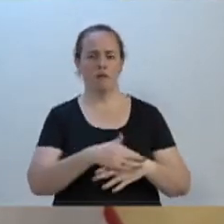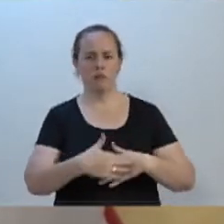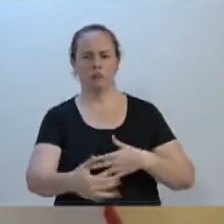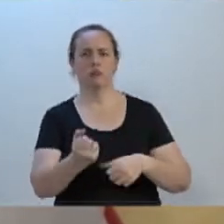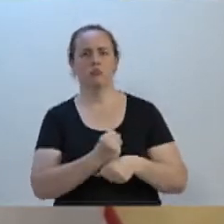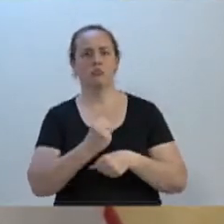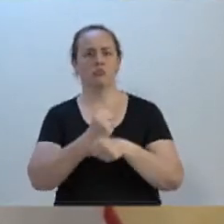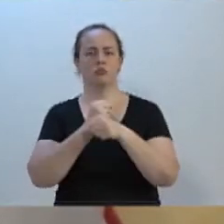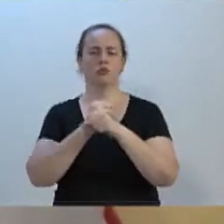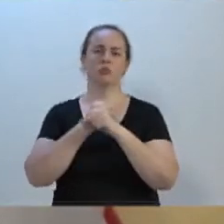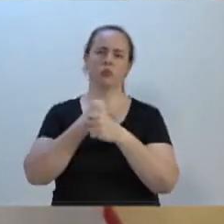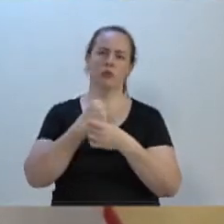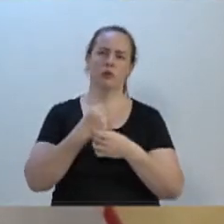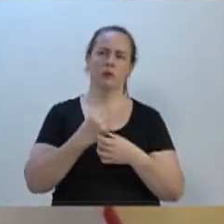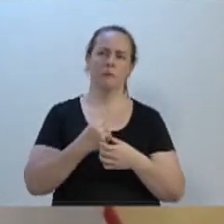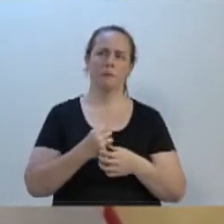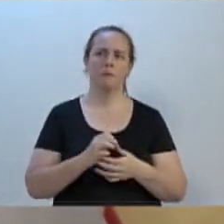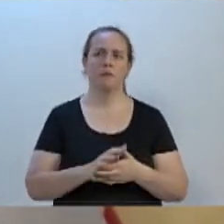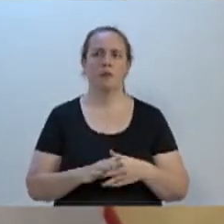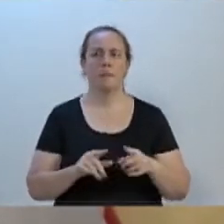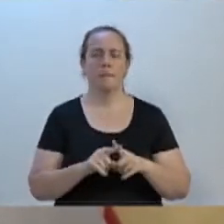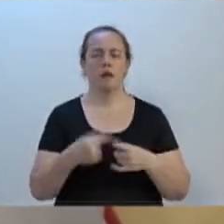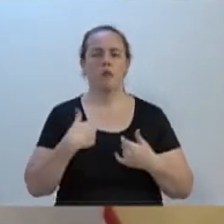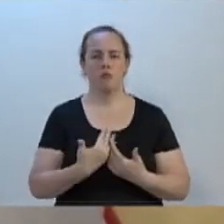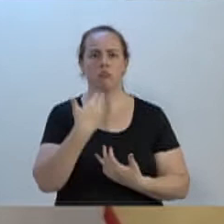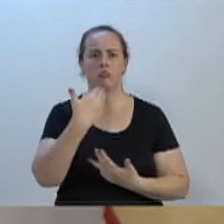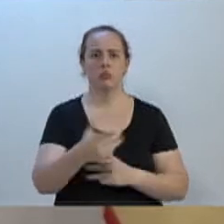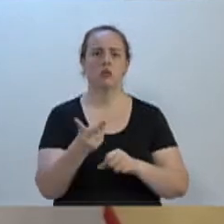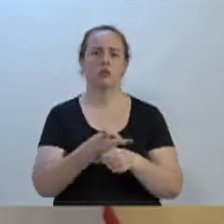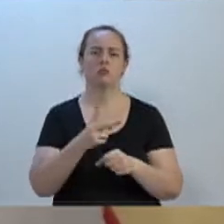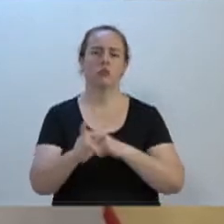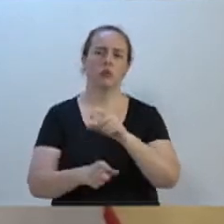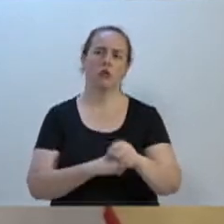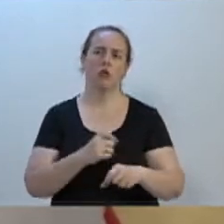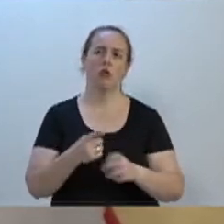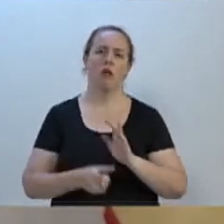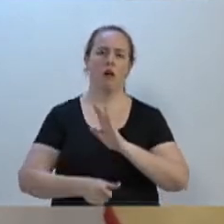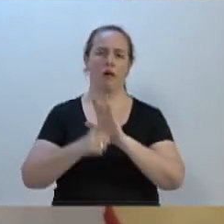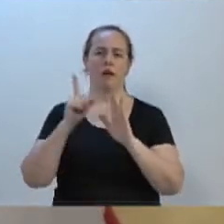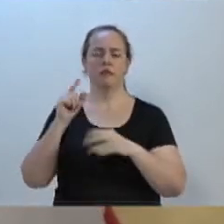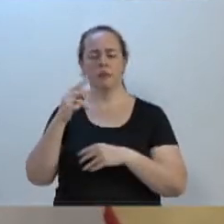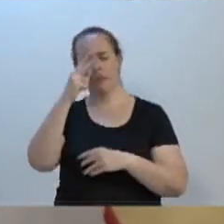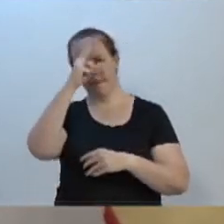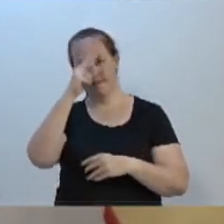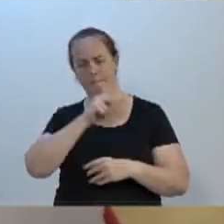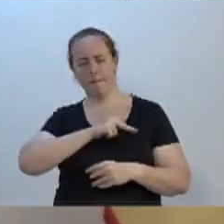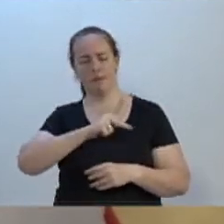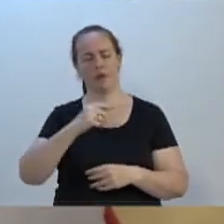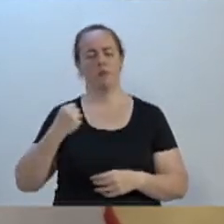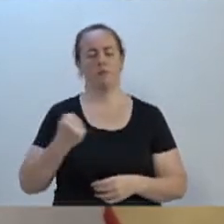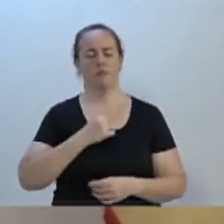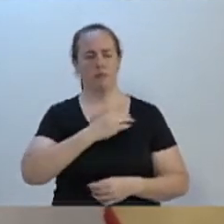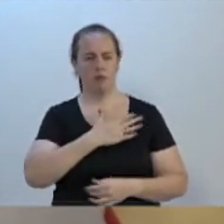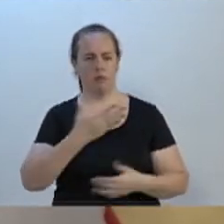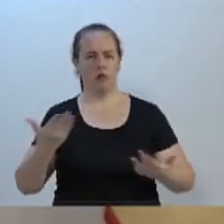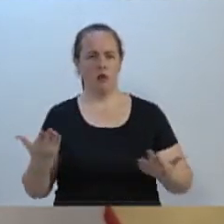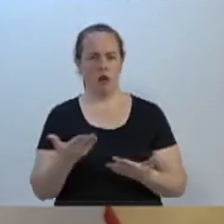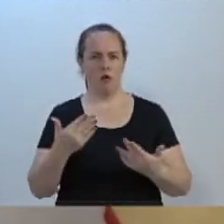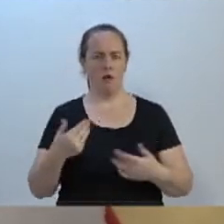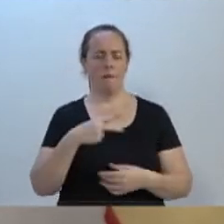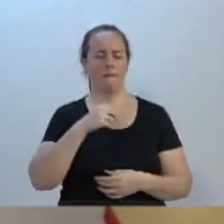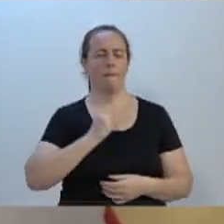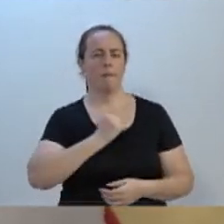região da Itopavazinha. Mas eu tenho solicitado, desde a época do prefeito Napoleão e agora também com o prefeito Mário, tenho